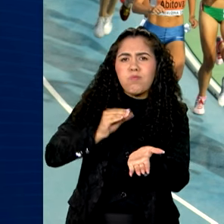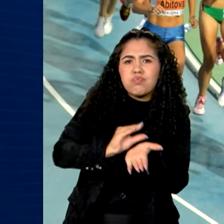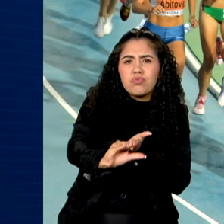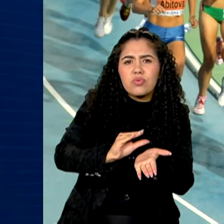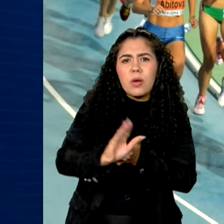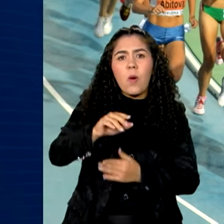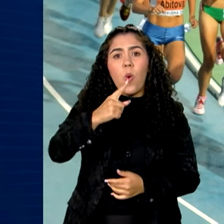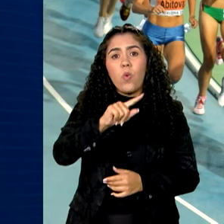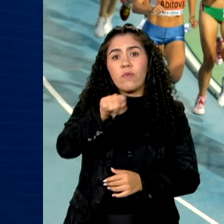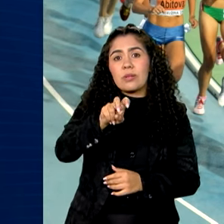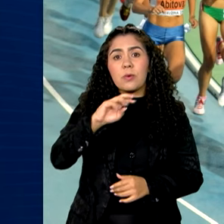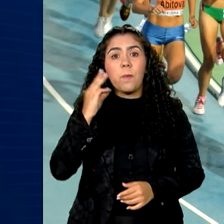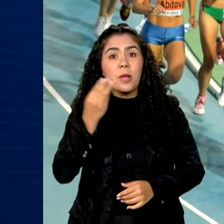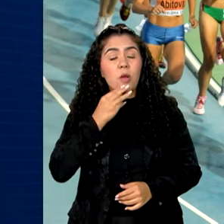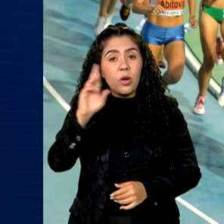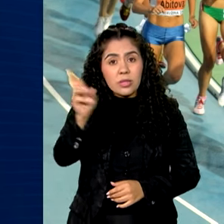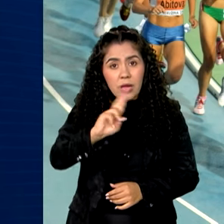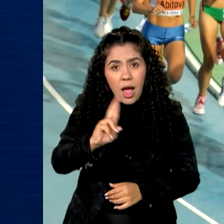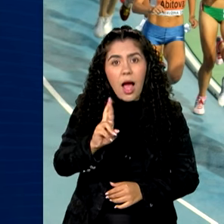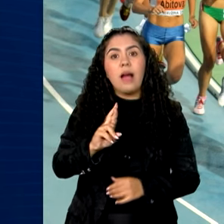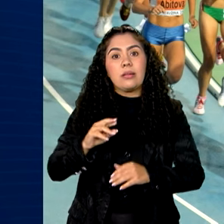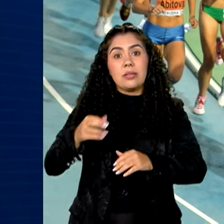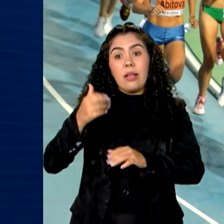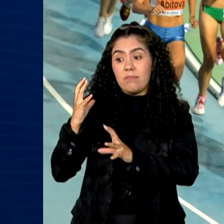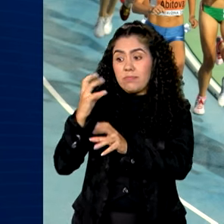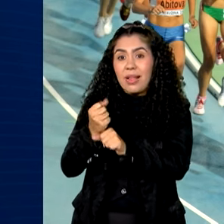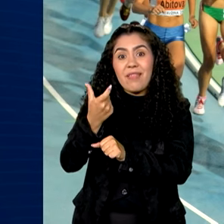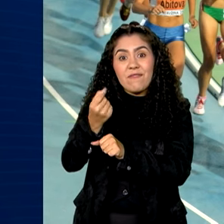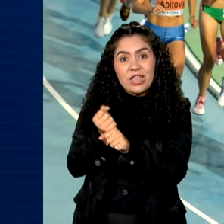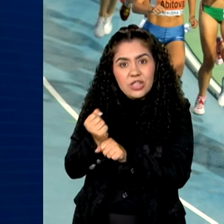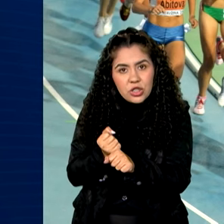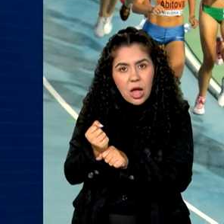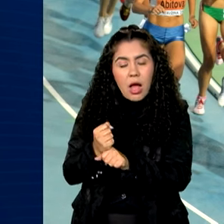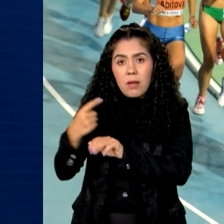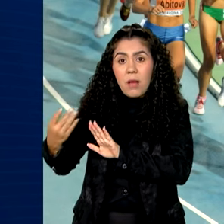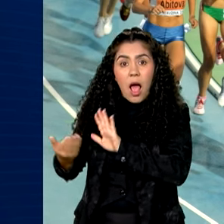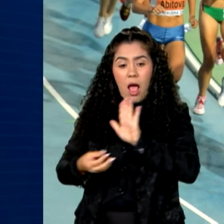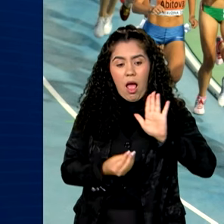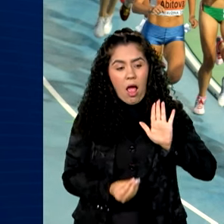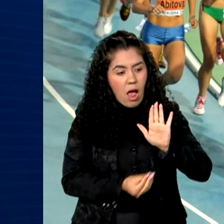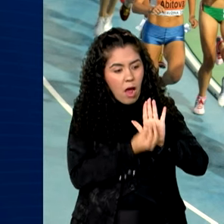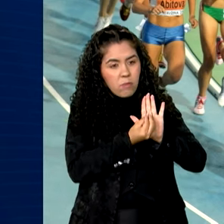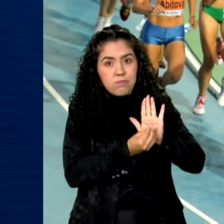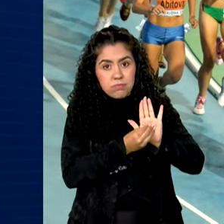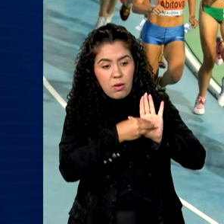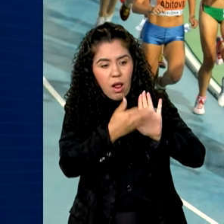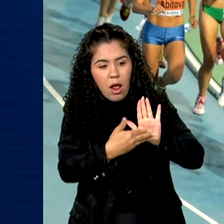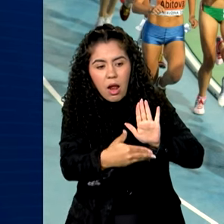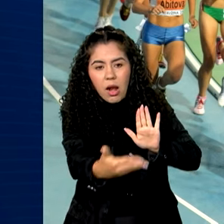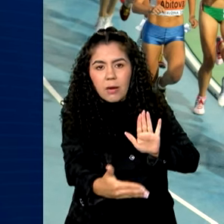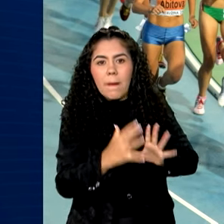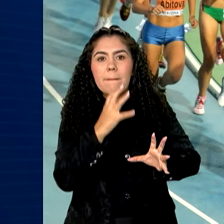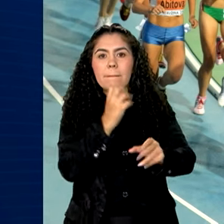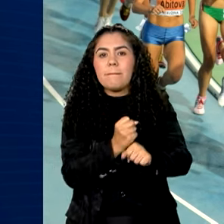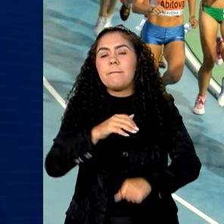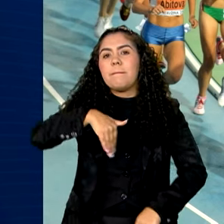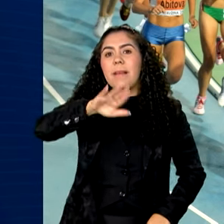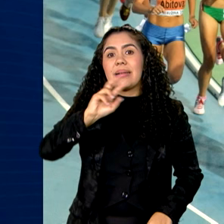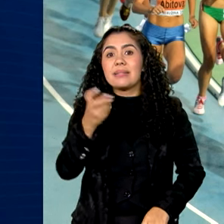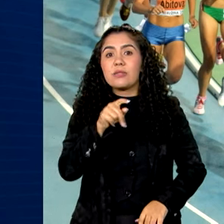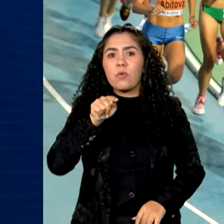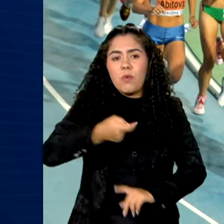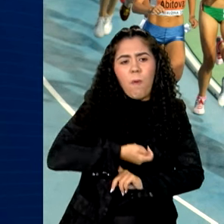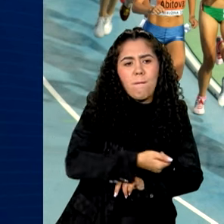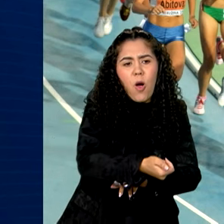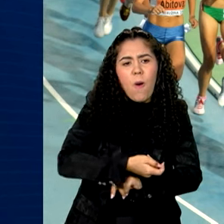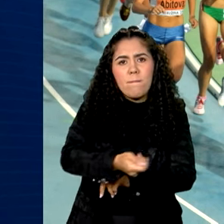longo de duas décadas. Desde a sua implementação, mais de 105 mil bolsas foram concedidas,